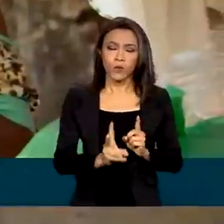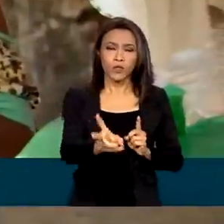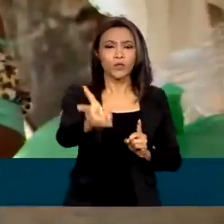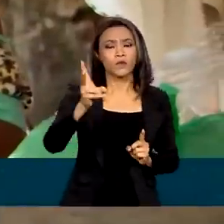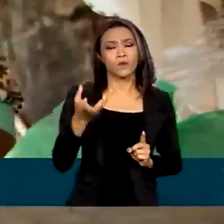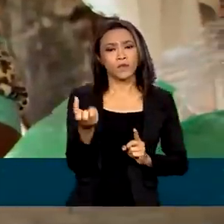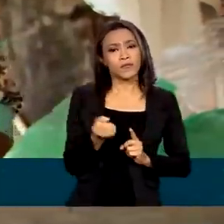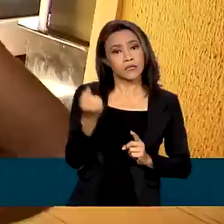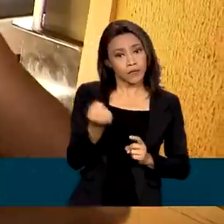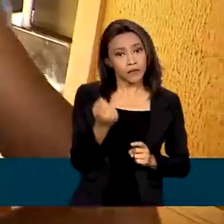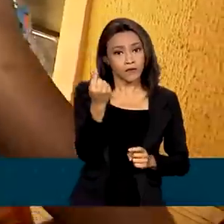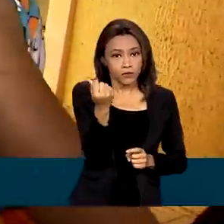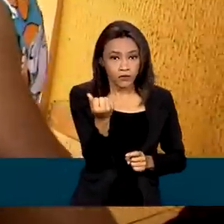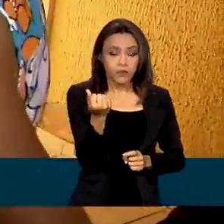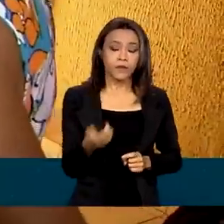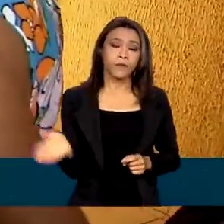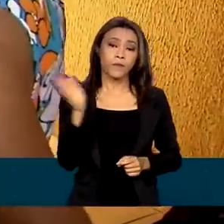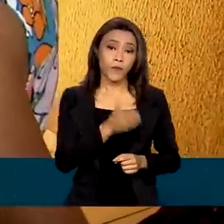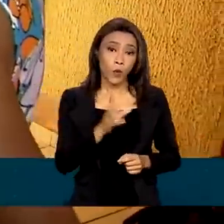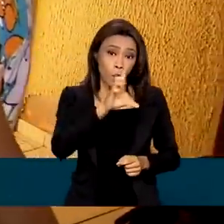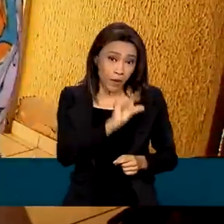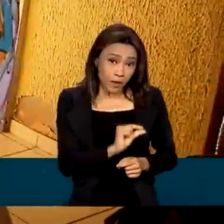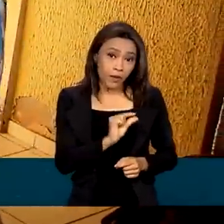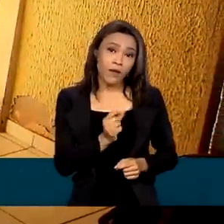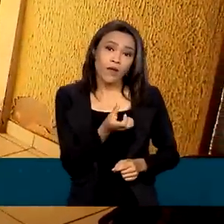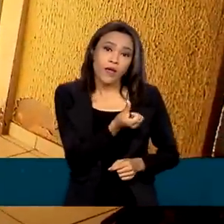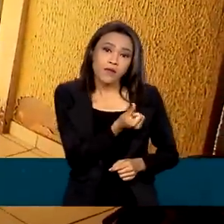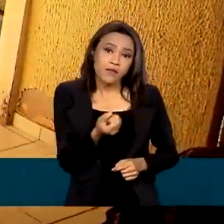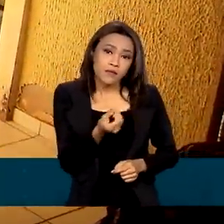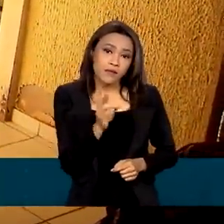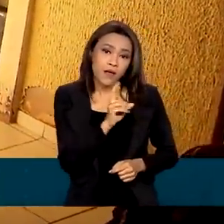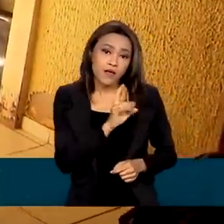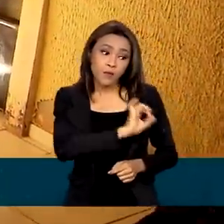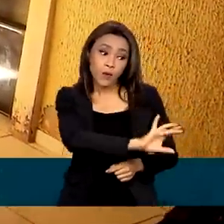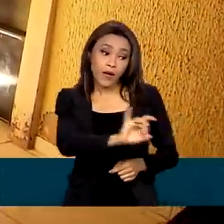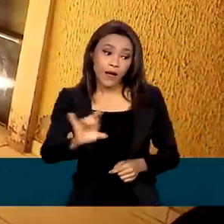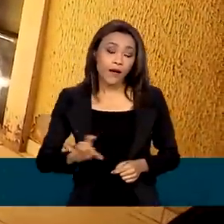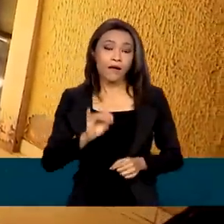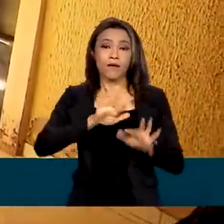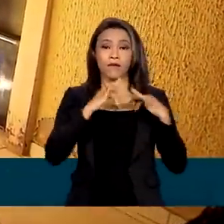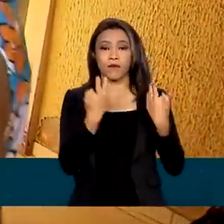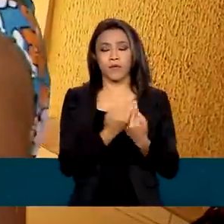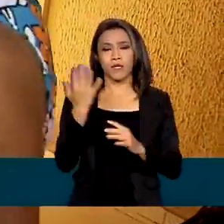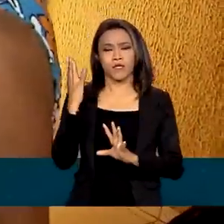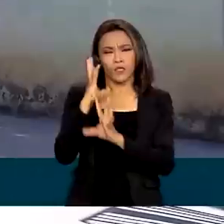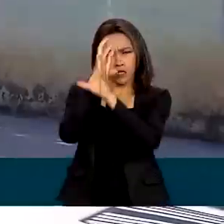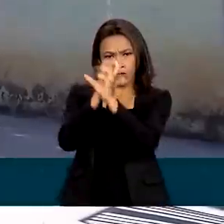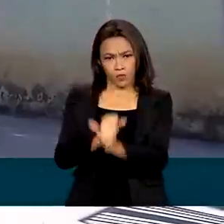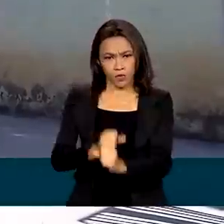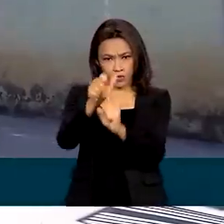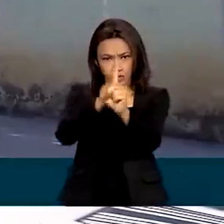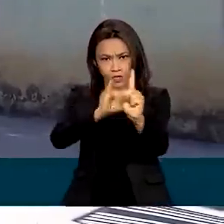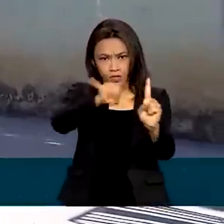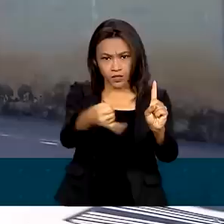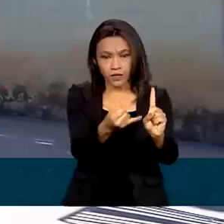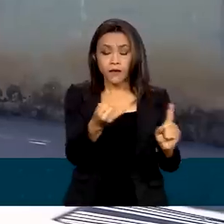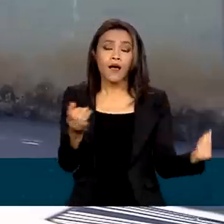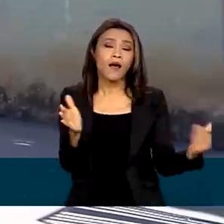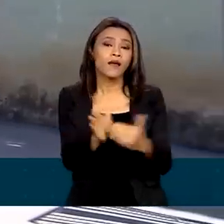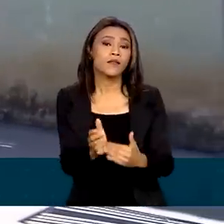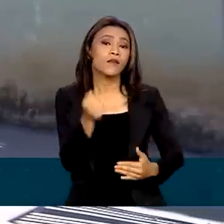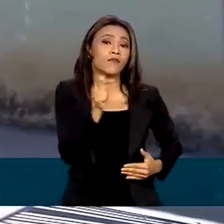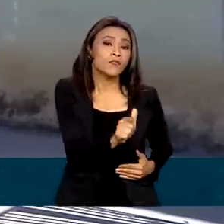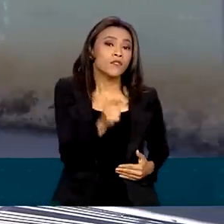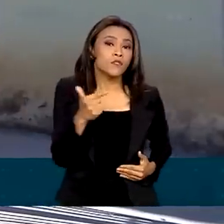movimentações. O repasse mínimo é de 600 reais por família. No total, em janeiro, o programa vai chegar a quase 22